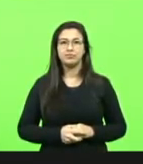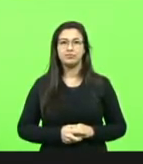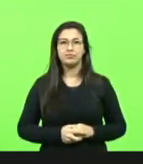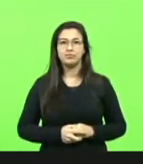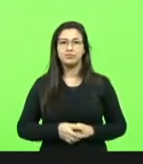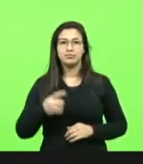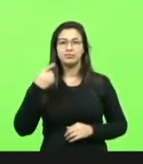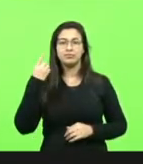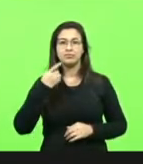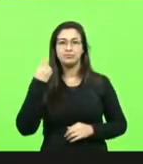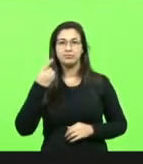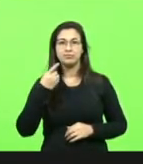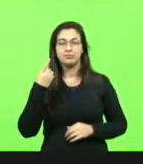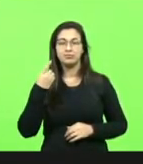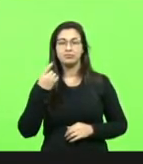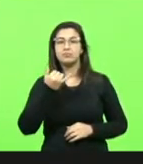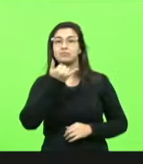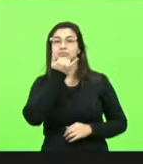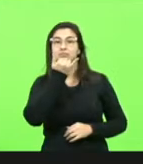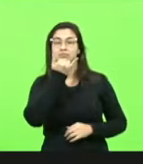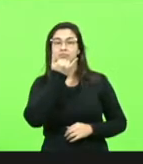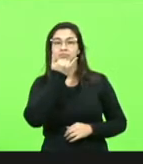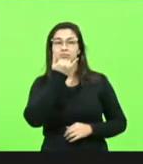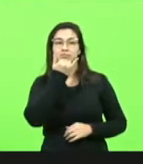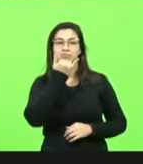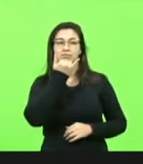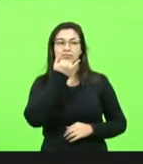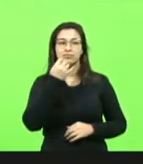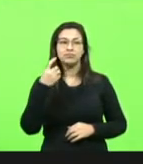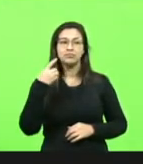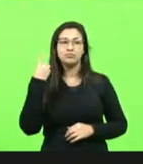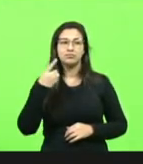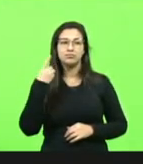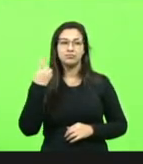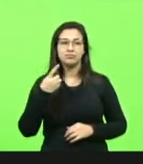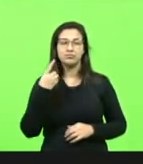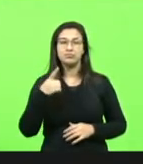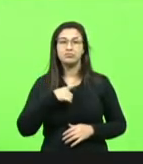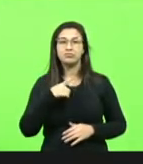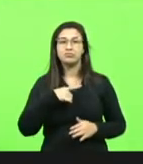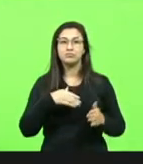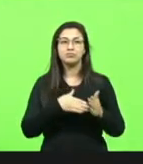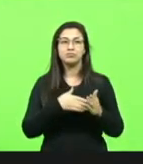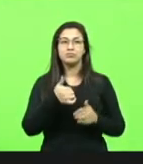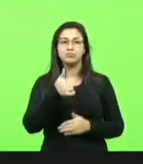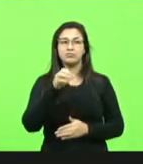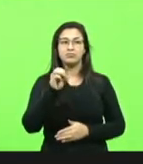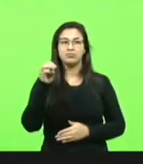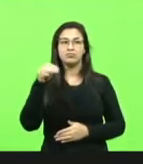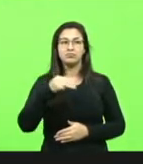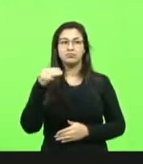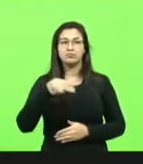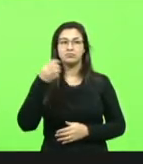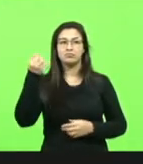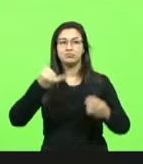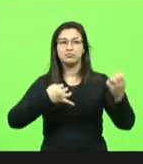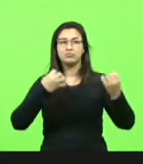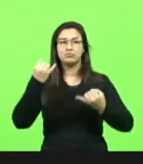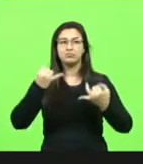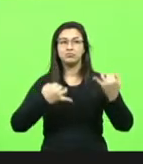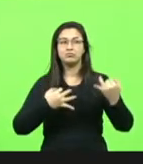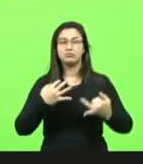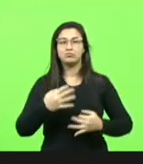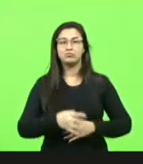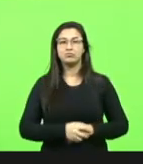Deputado, desculpa aí, desculpa, deputado, tens 10 minutos aí para o pronunciamento. Deputado Vicente Carro Prezo.